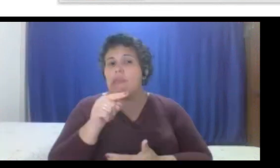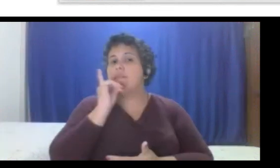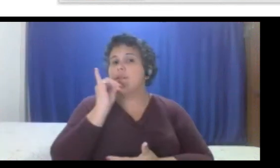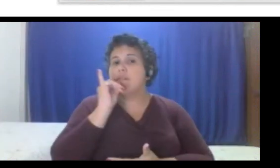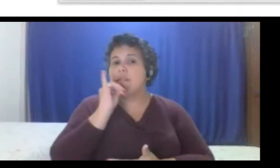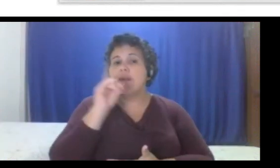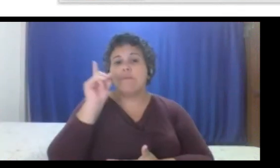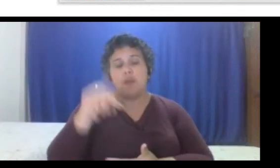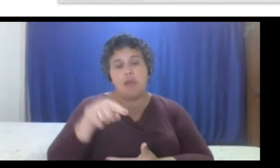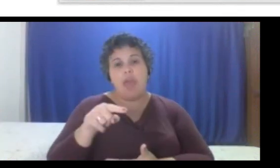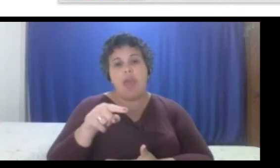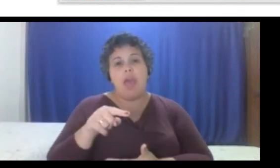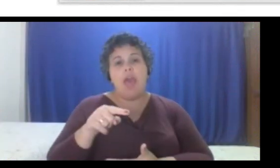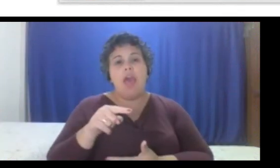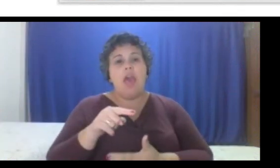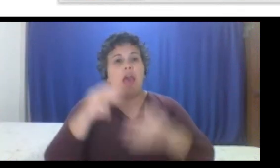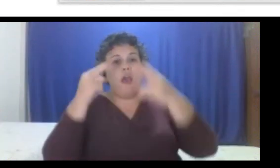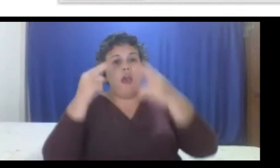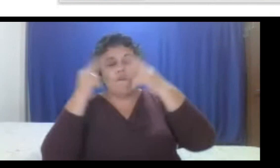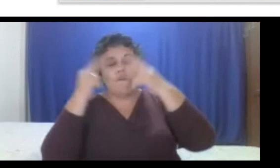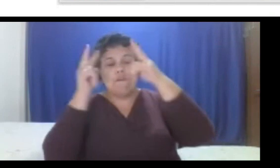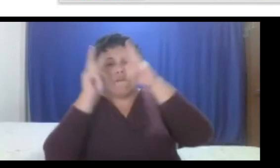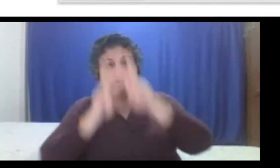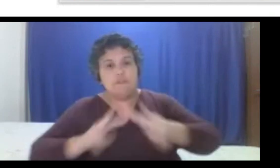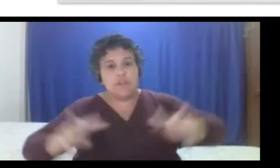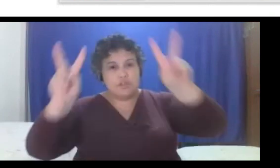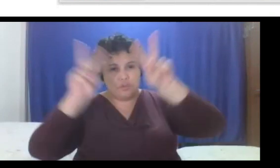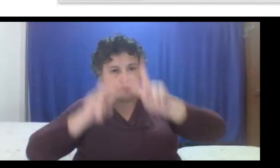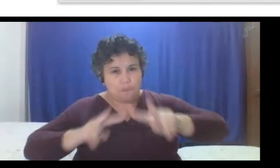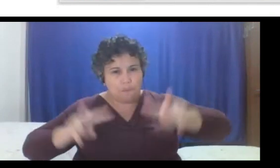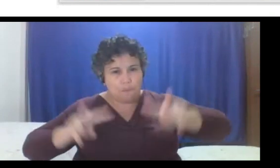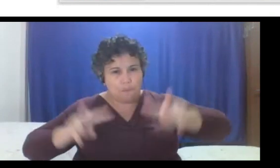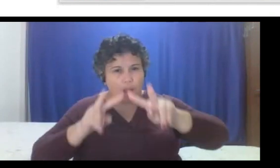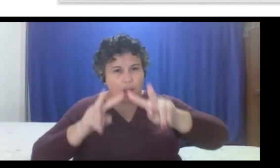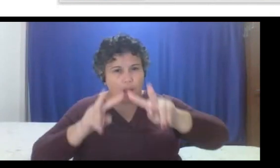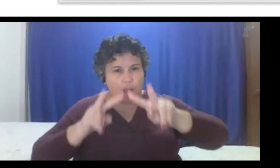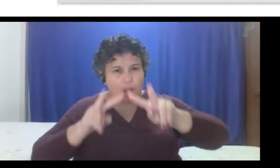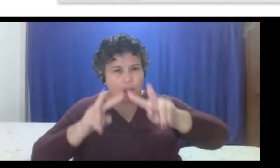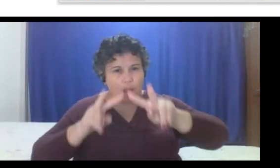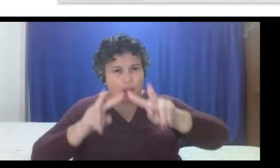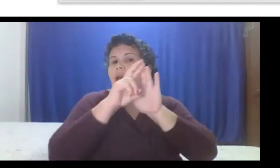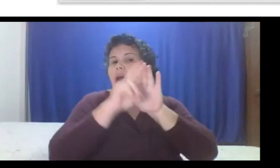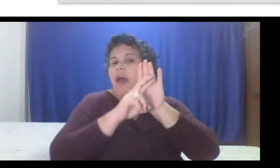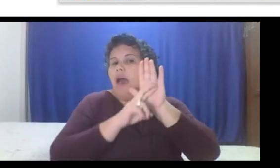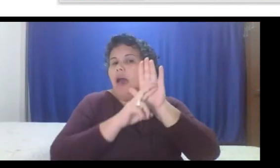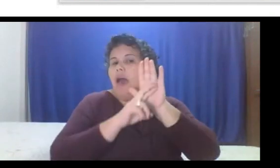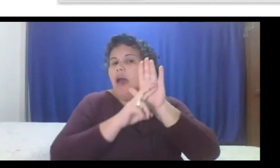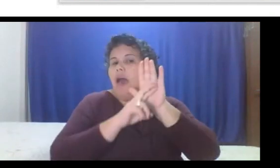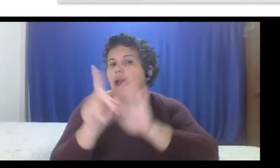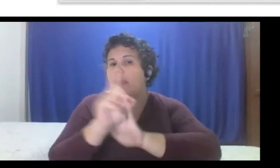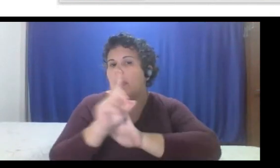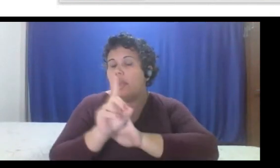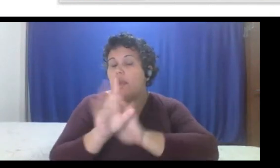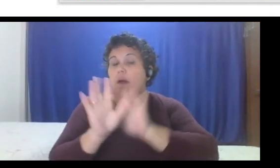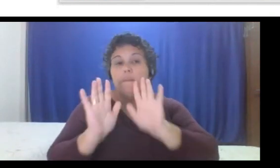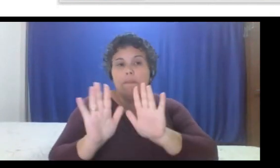vista, então a gente, não é uma regra, mas a gente traz aqui e coloca